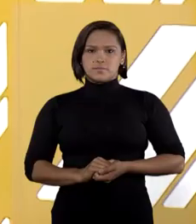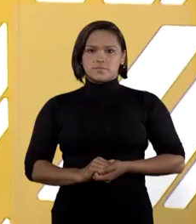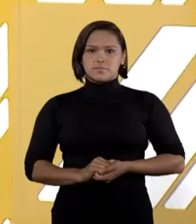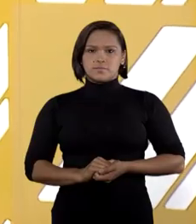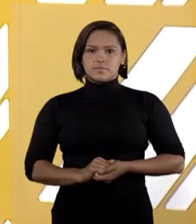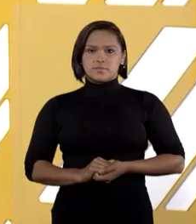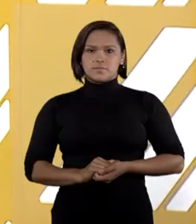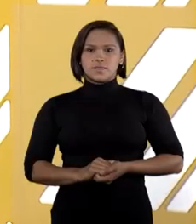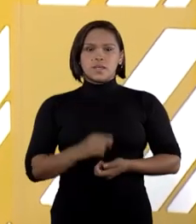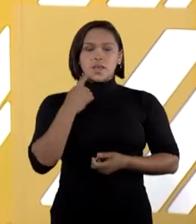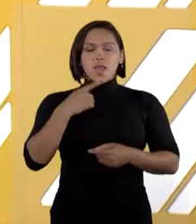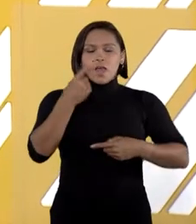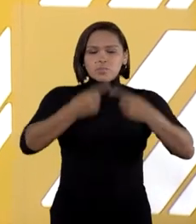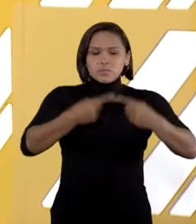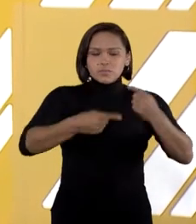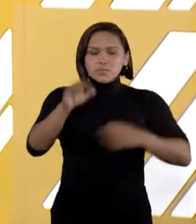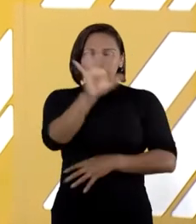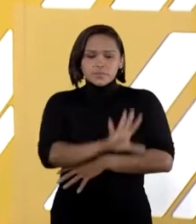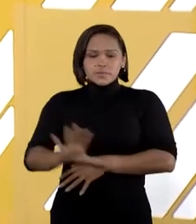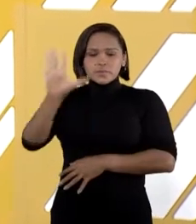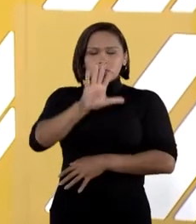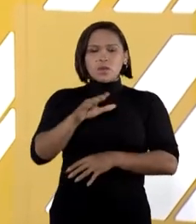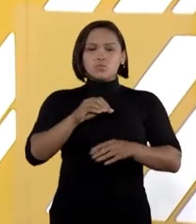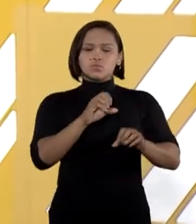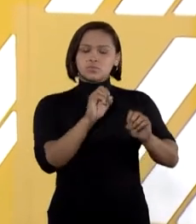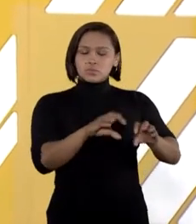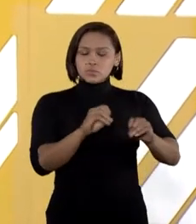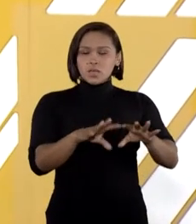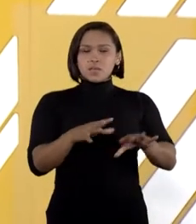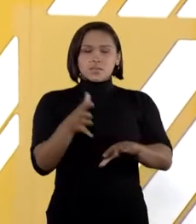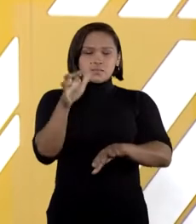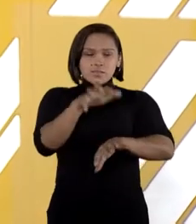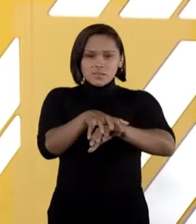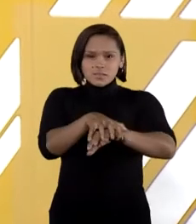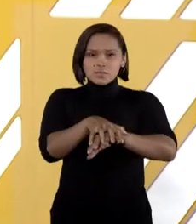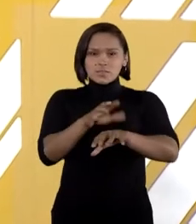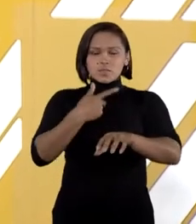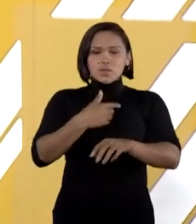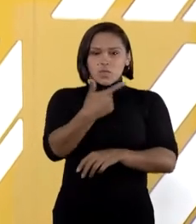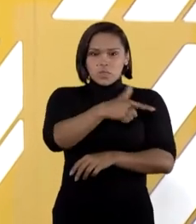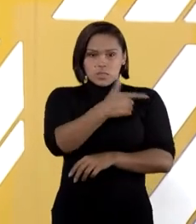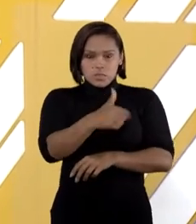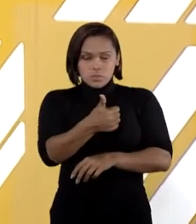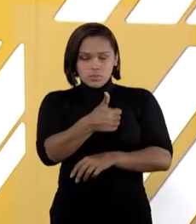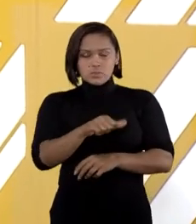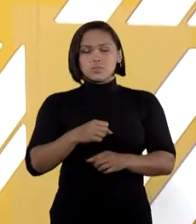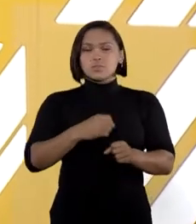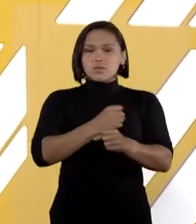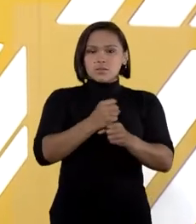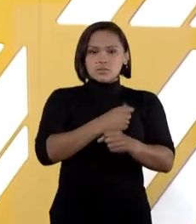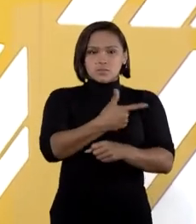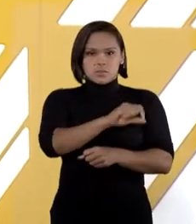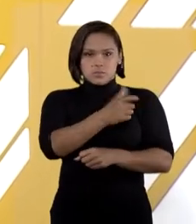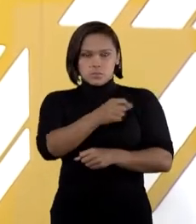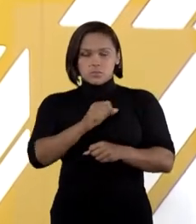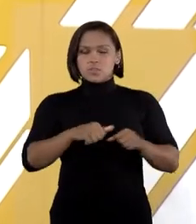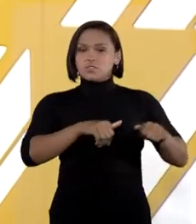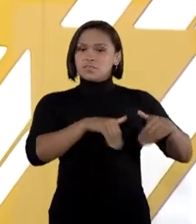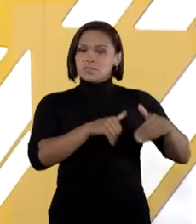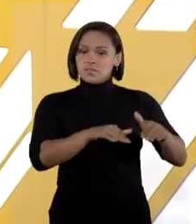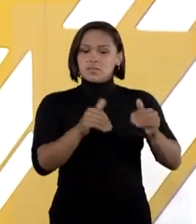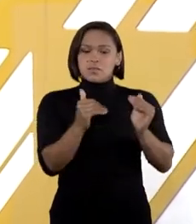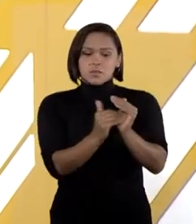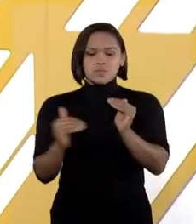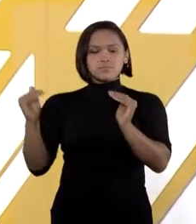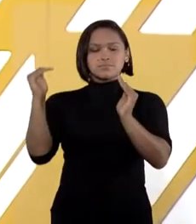A Política Nacional de Educação Especial completou 12 anos em 2020. Em setembro, ela foi